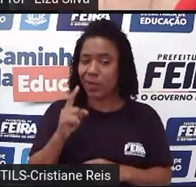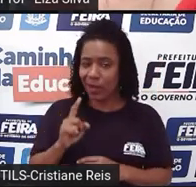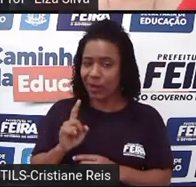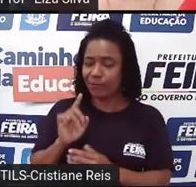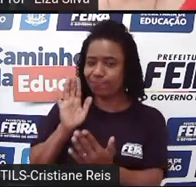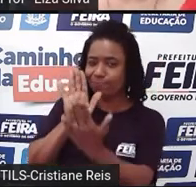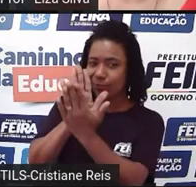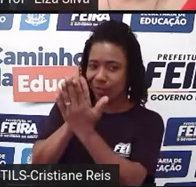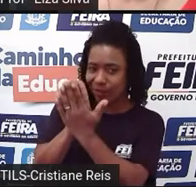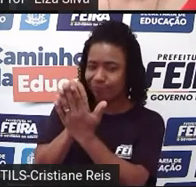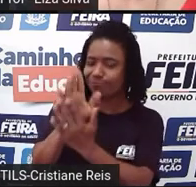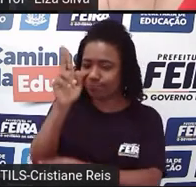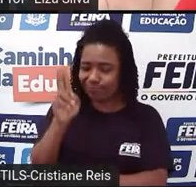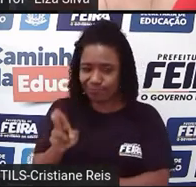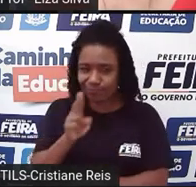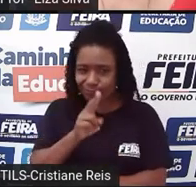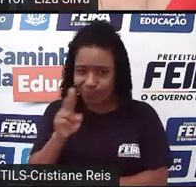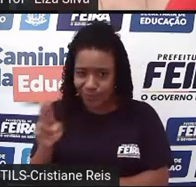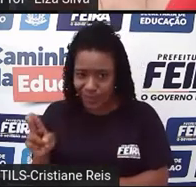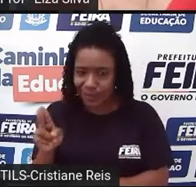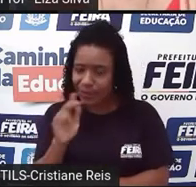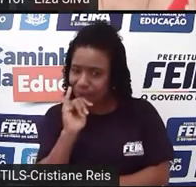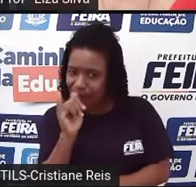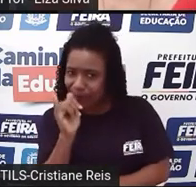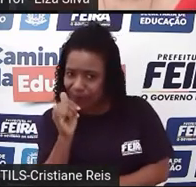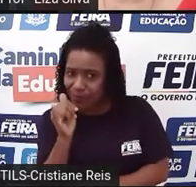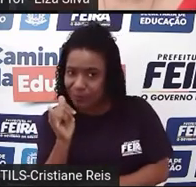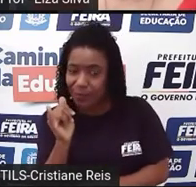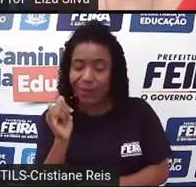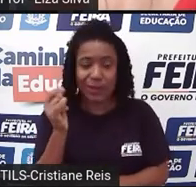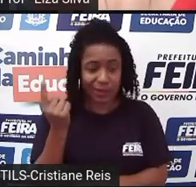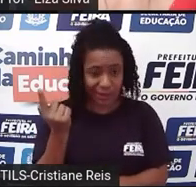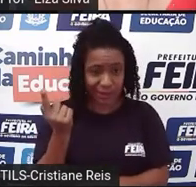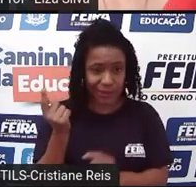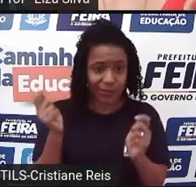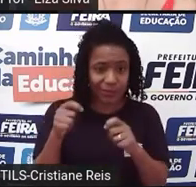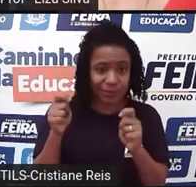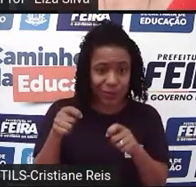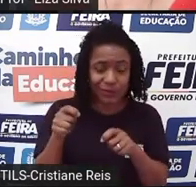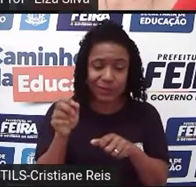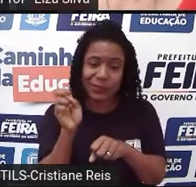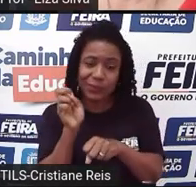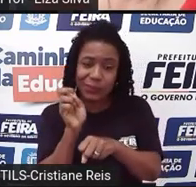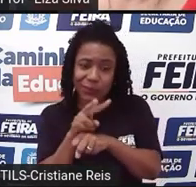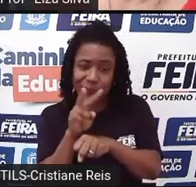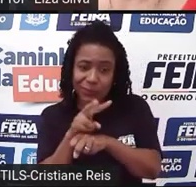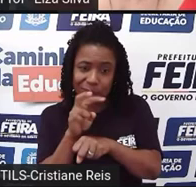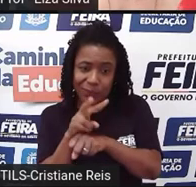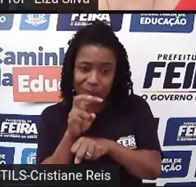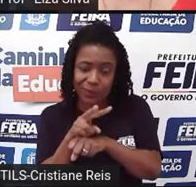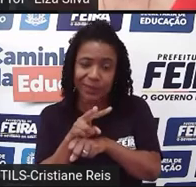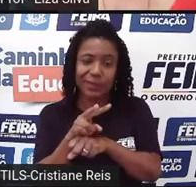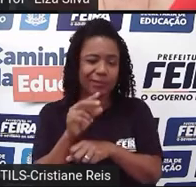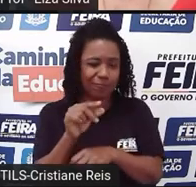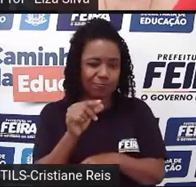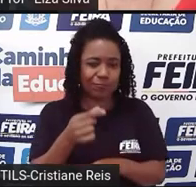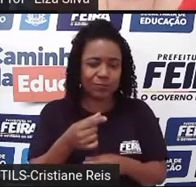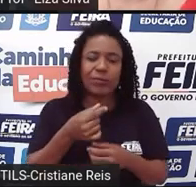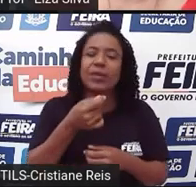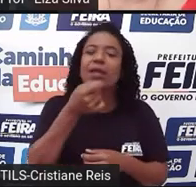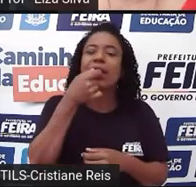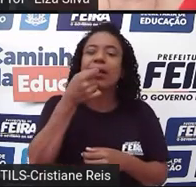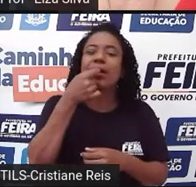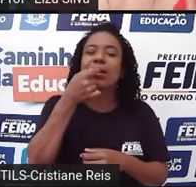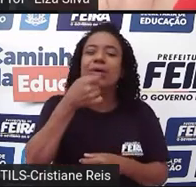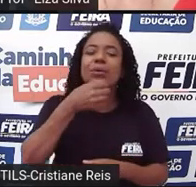Frey Lawrence, que foi justamente tomar um veneno, mas esse veneno não a mataria, apenas a deixaria